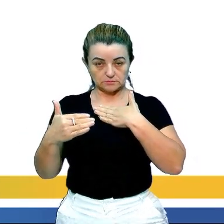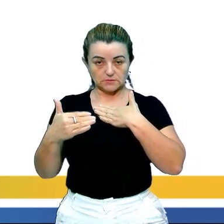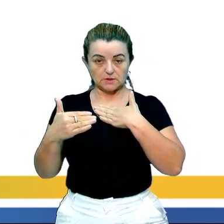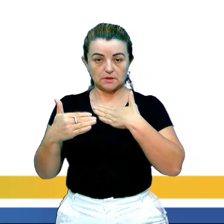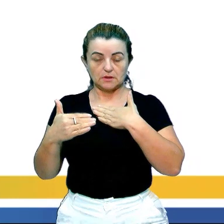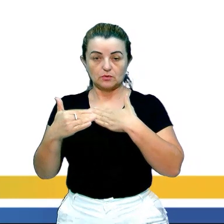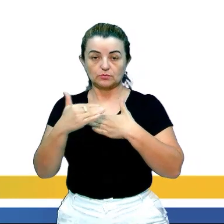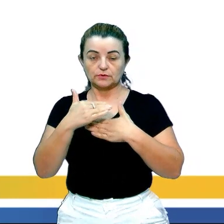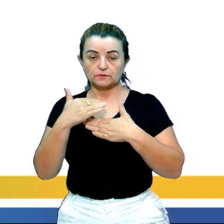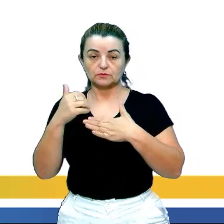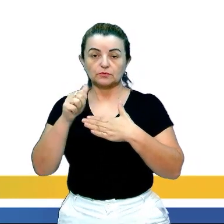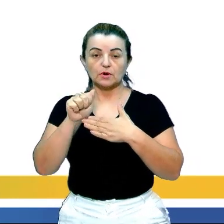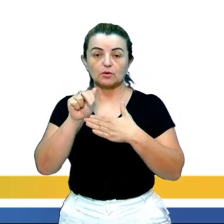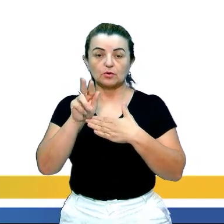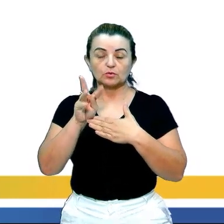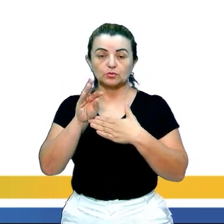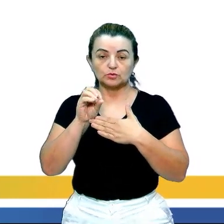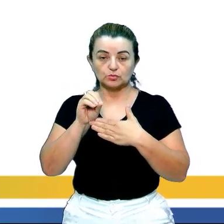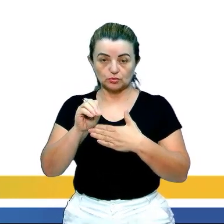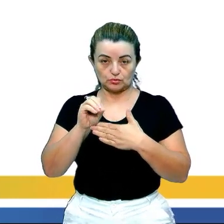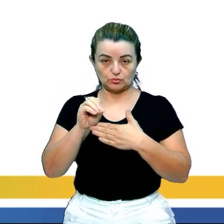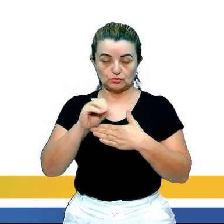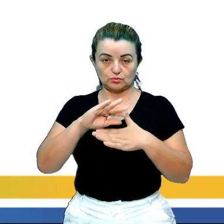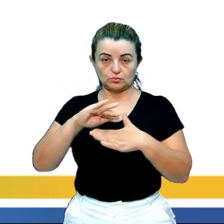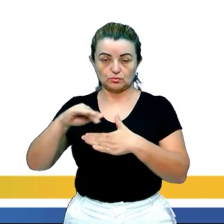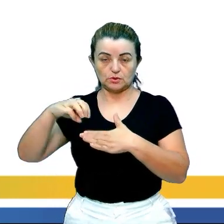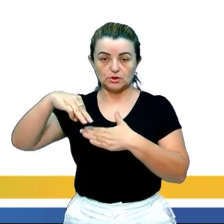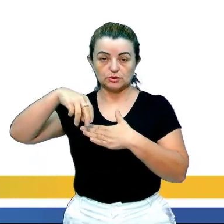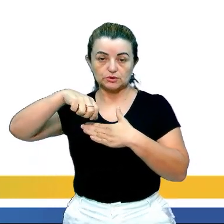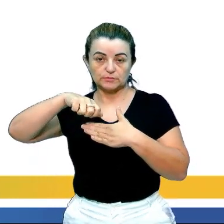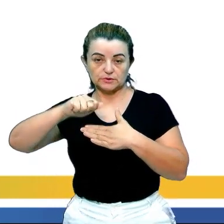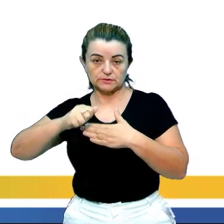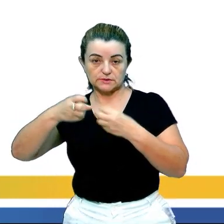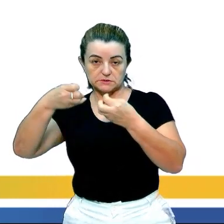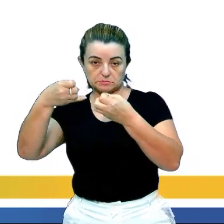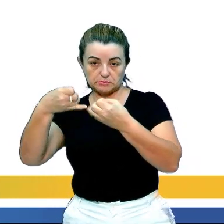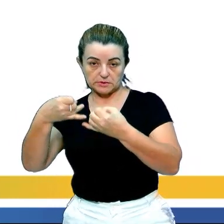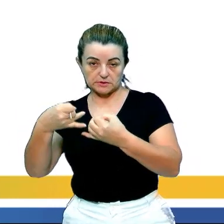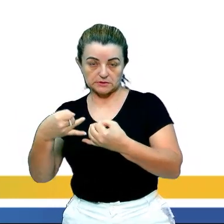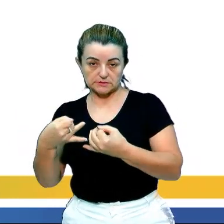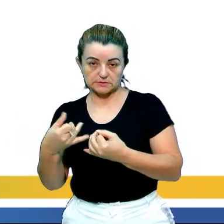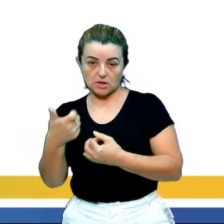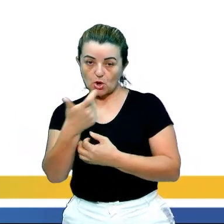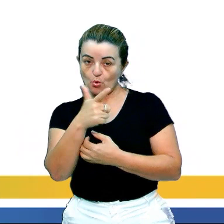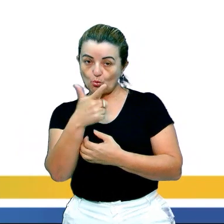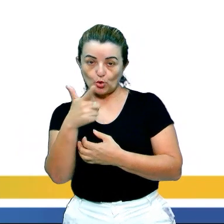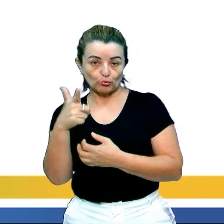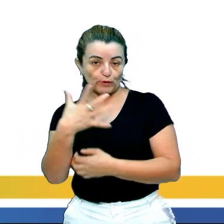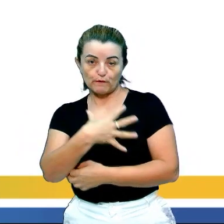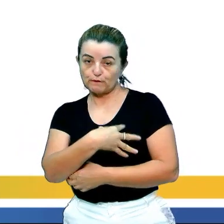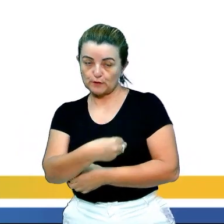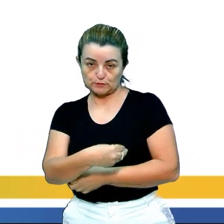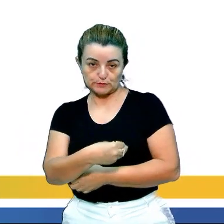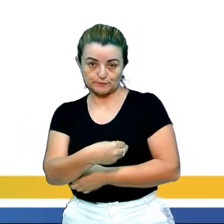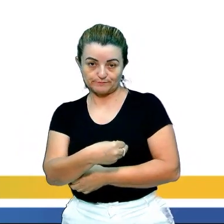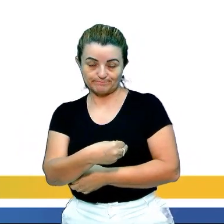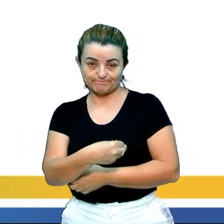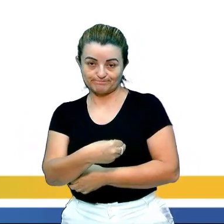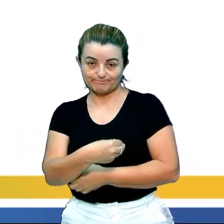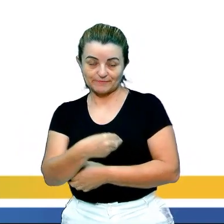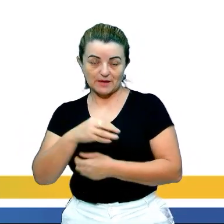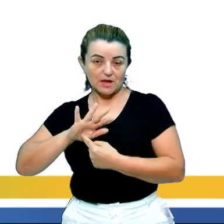de Machado de Assis, diz em suas Memórias Póstumas que não teve filhos e não